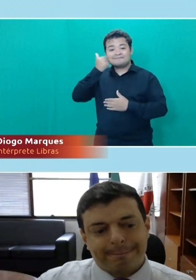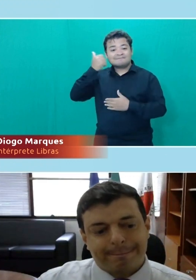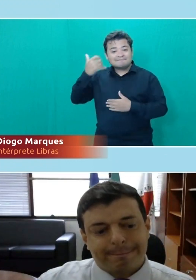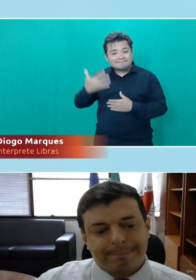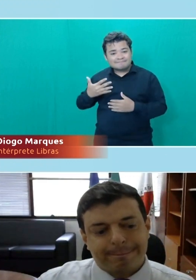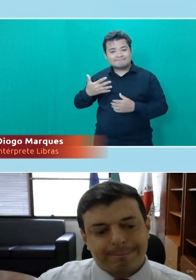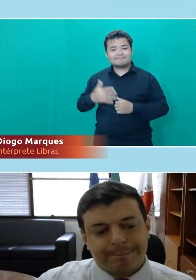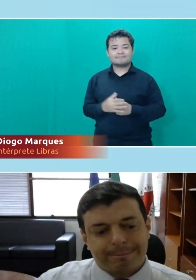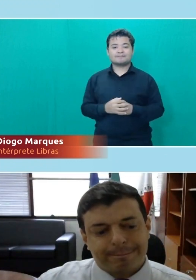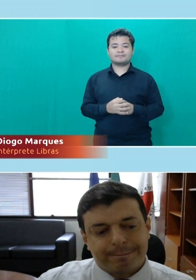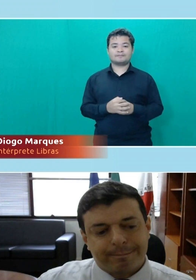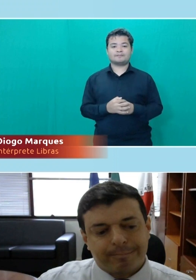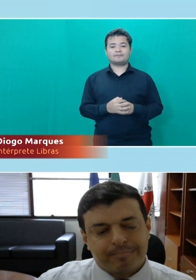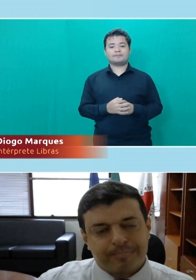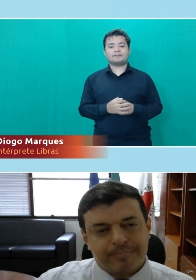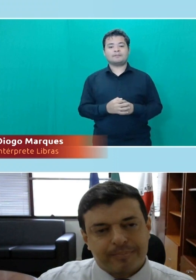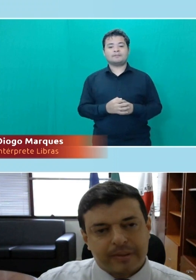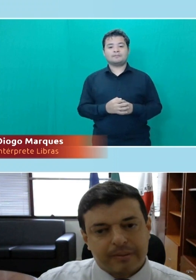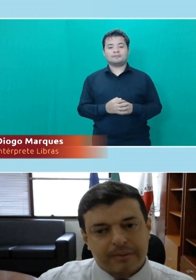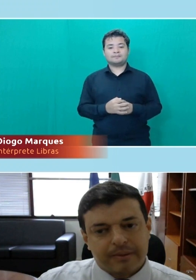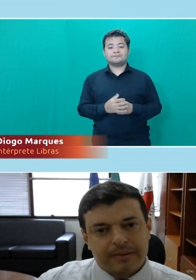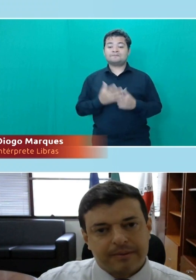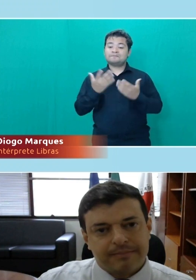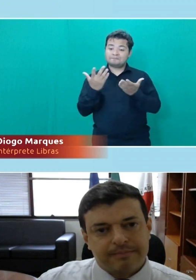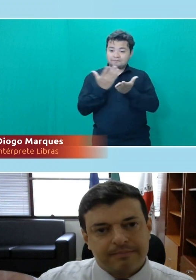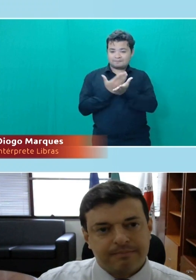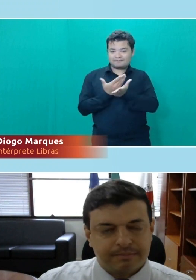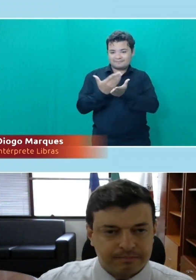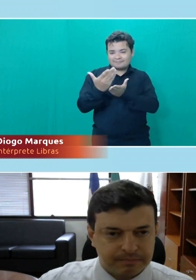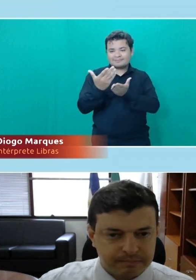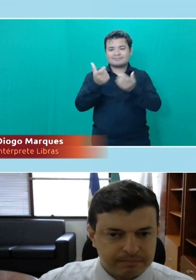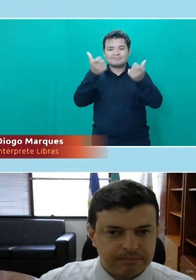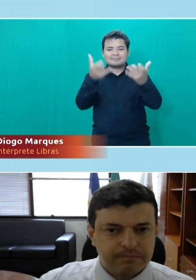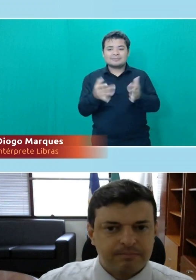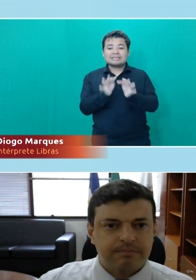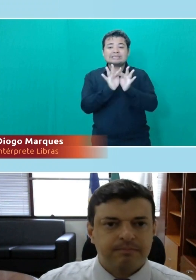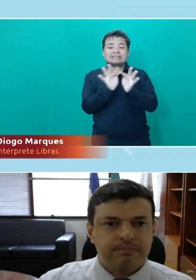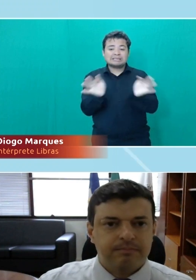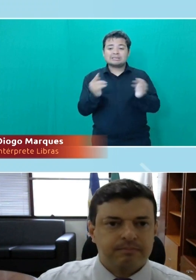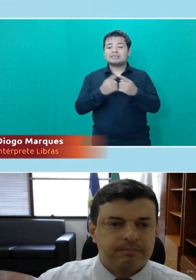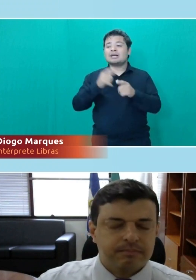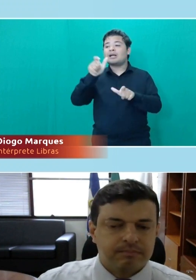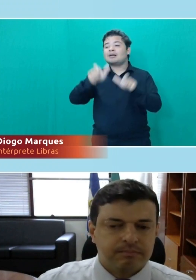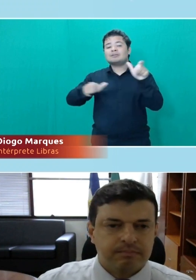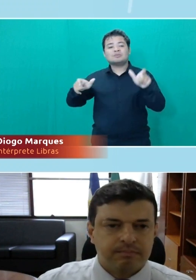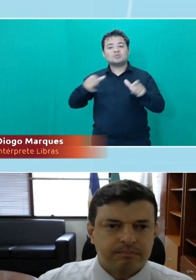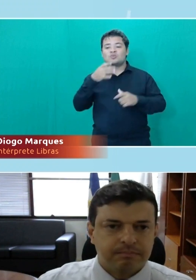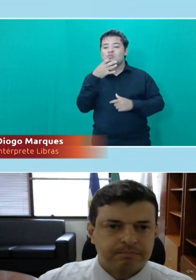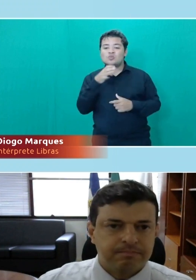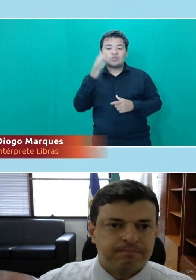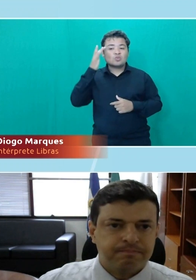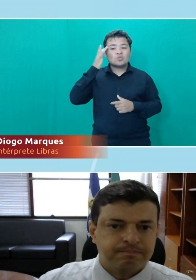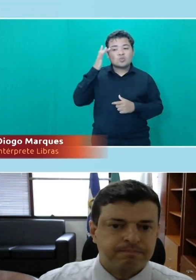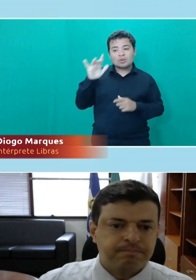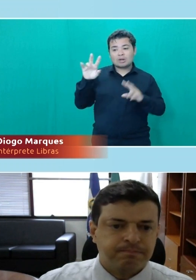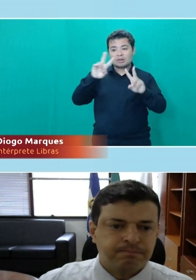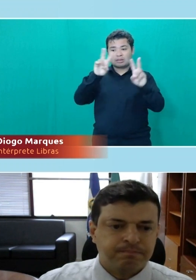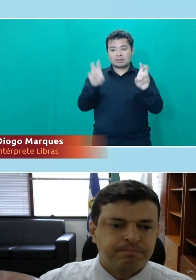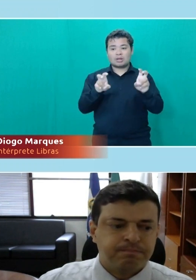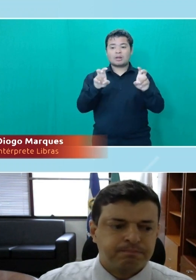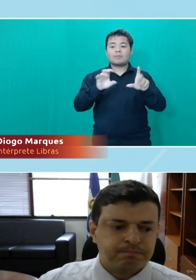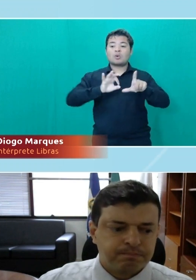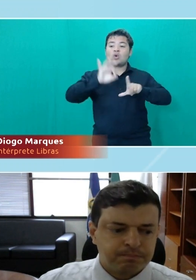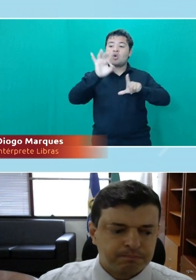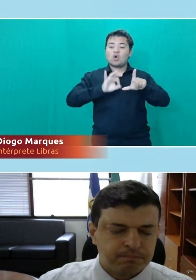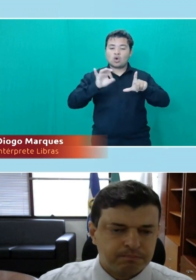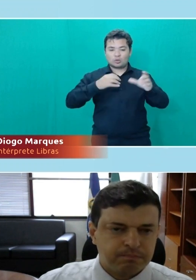E, a gente começar, de uma forma bem simples para quem não tem esse conhecimento a respeito das cotas nos concursos públicos.